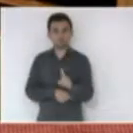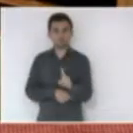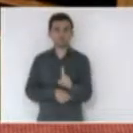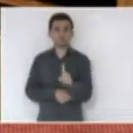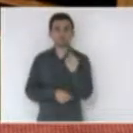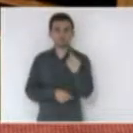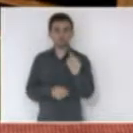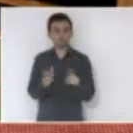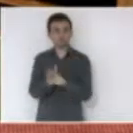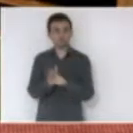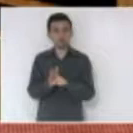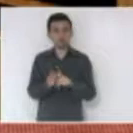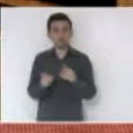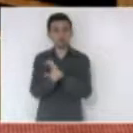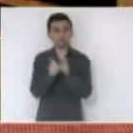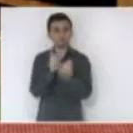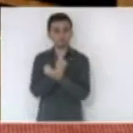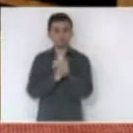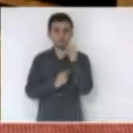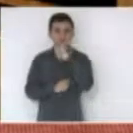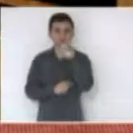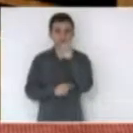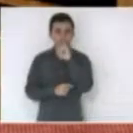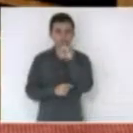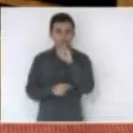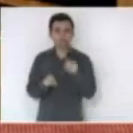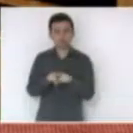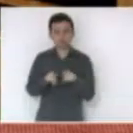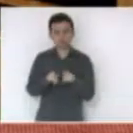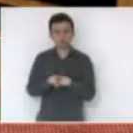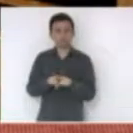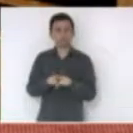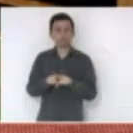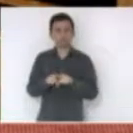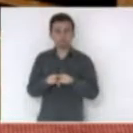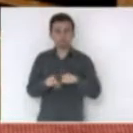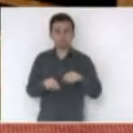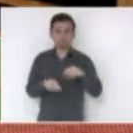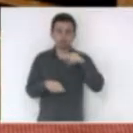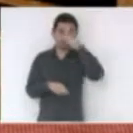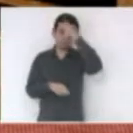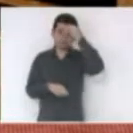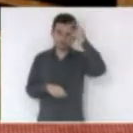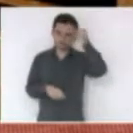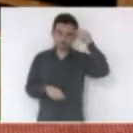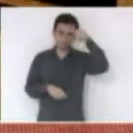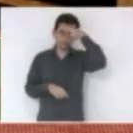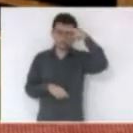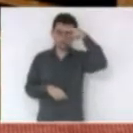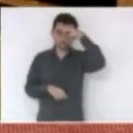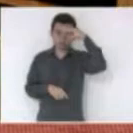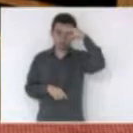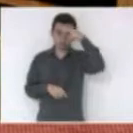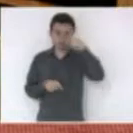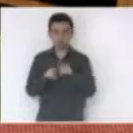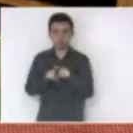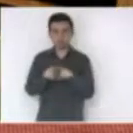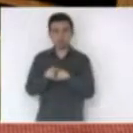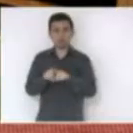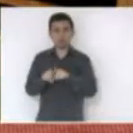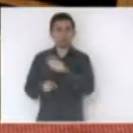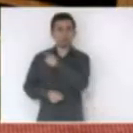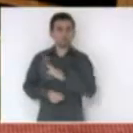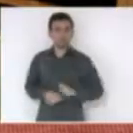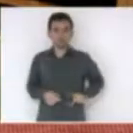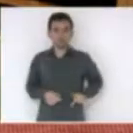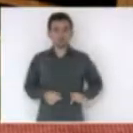de São João Batista assim como o prefeito de Itaió Almir e o presidente da Câmara Tiago Maestro que se encontra